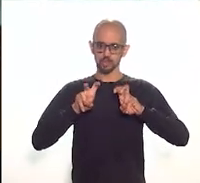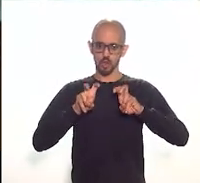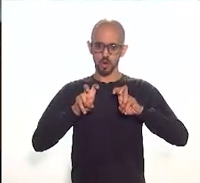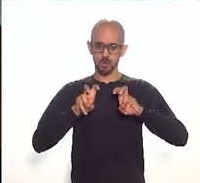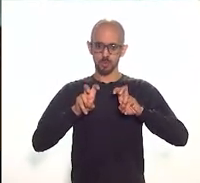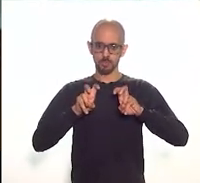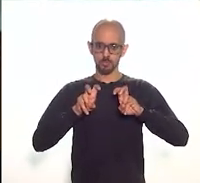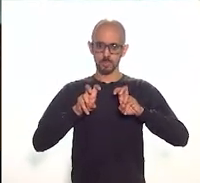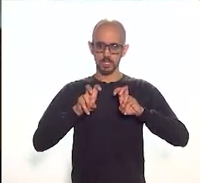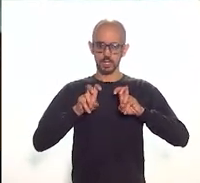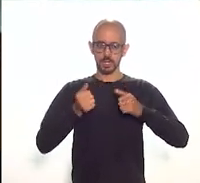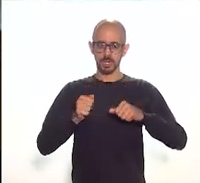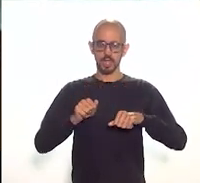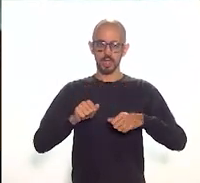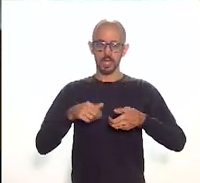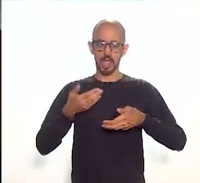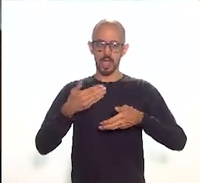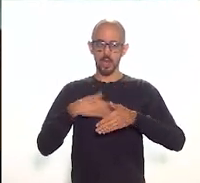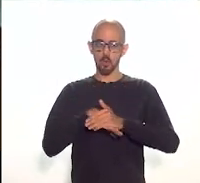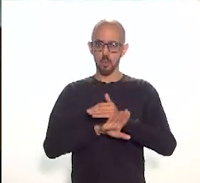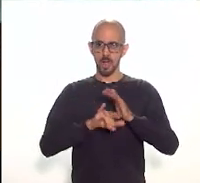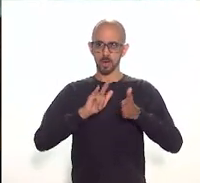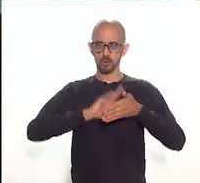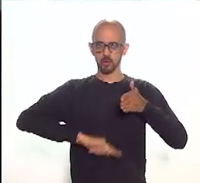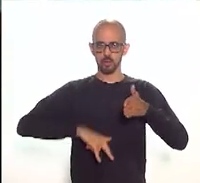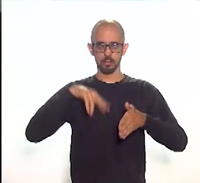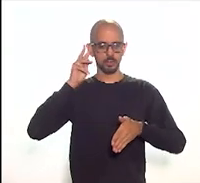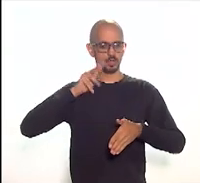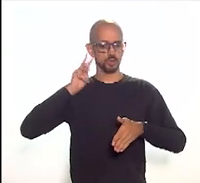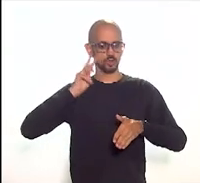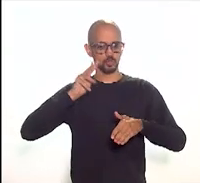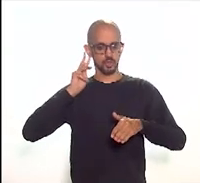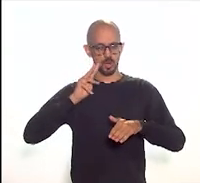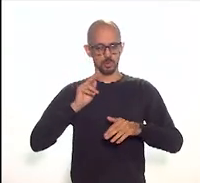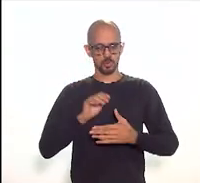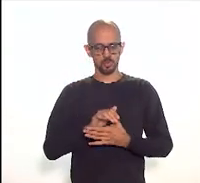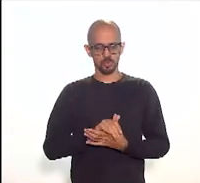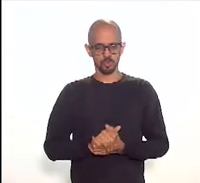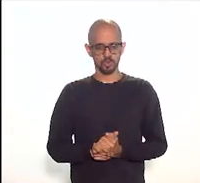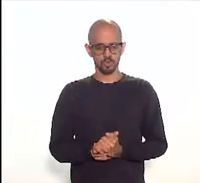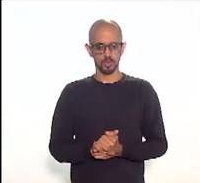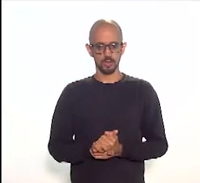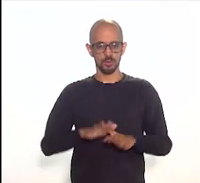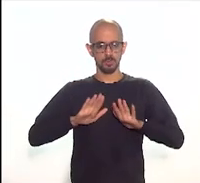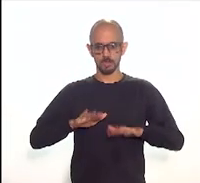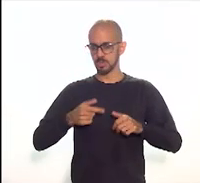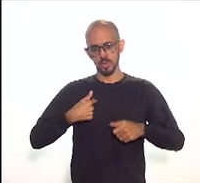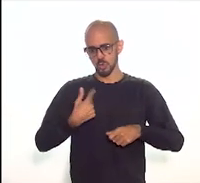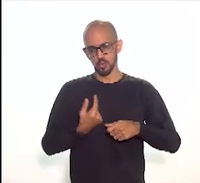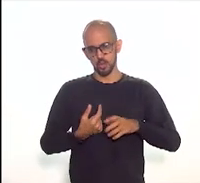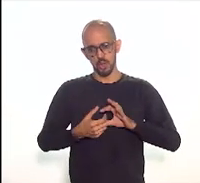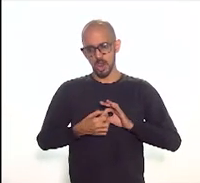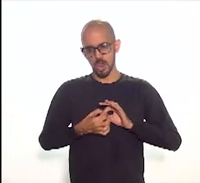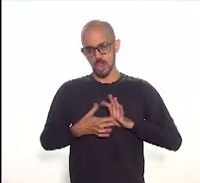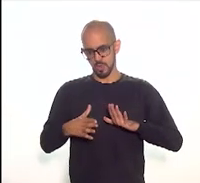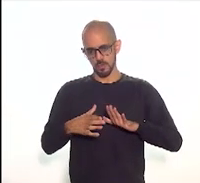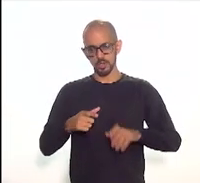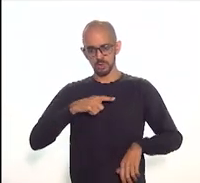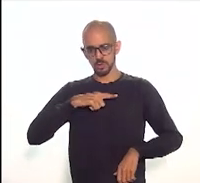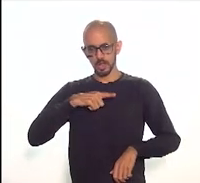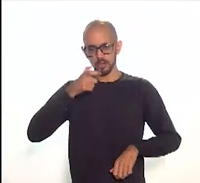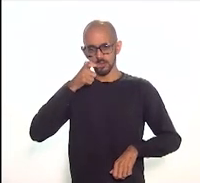dessa arquitetura. Mas é isso. Eu estou à disposição. Tenho muito interesse,